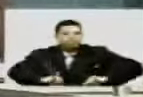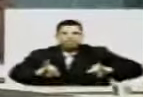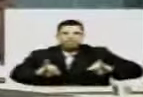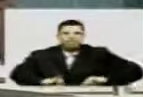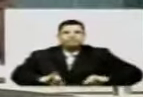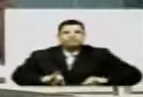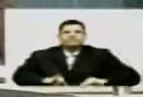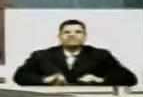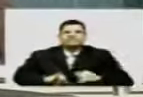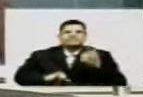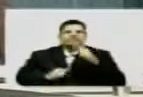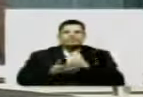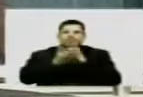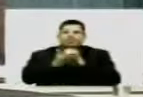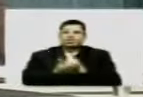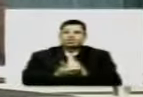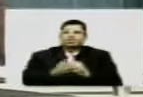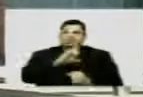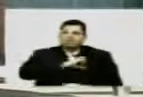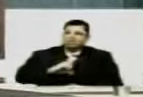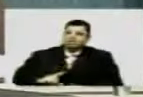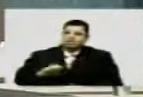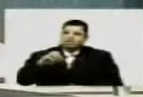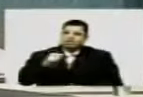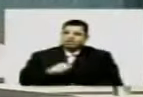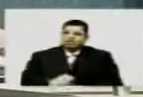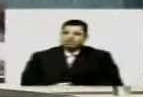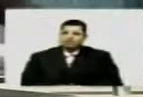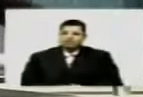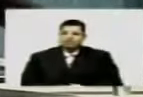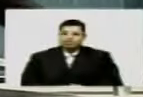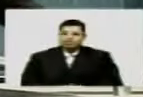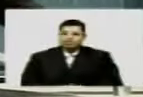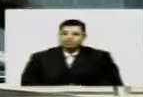atendimento de saúde. Ouço o deputado Luiz Castro e a deputada Vera.